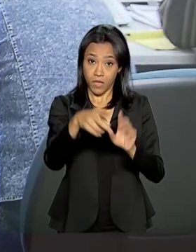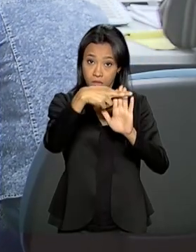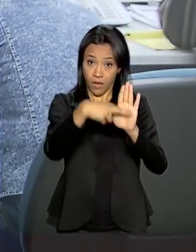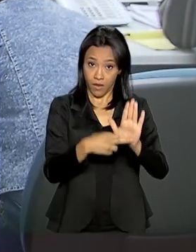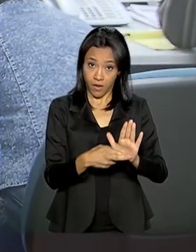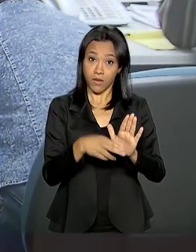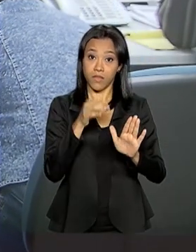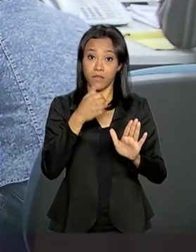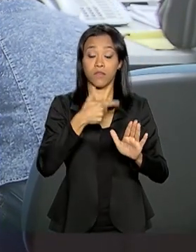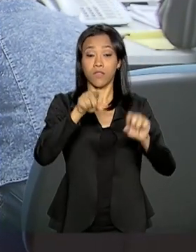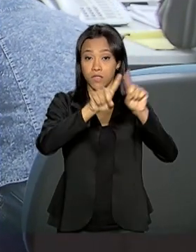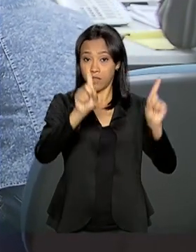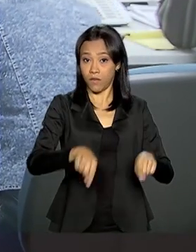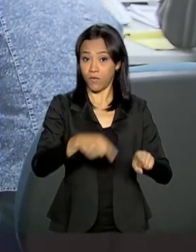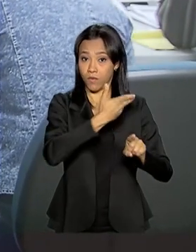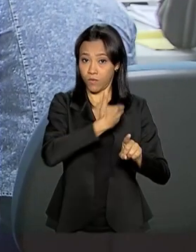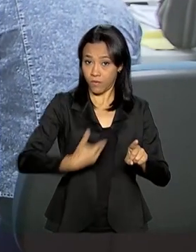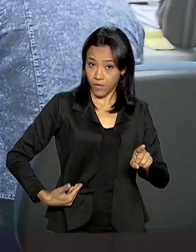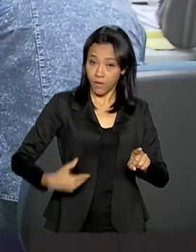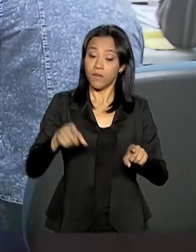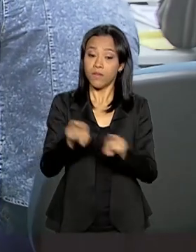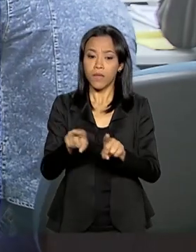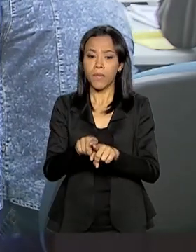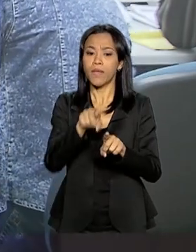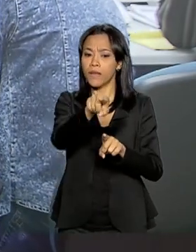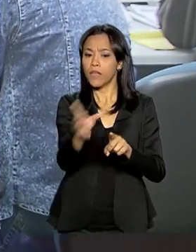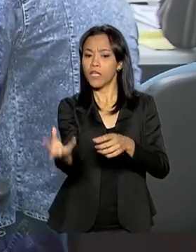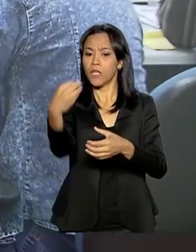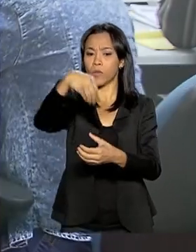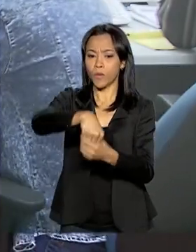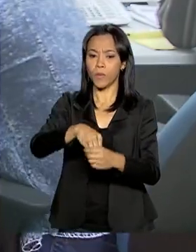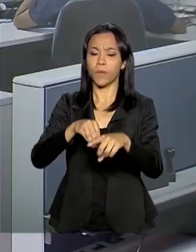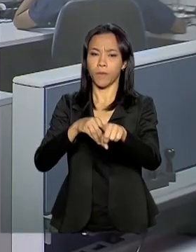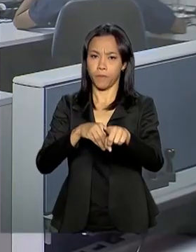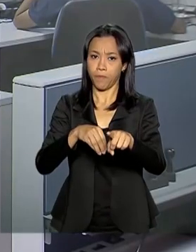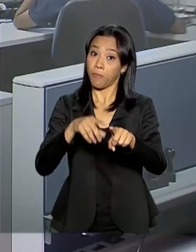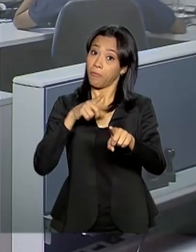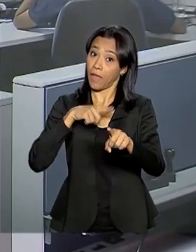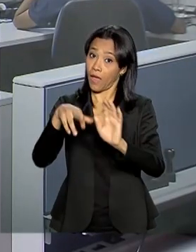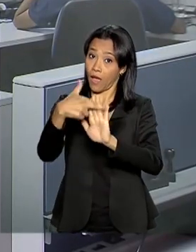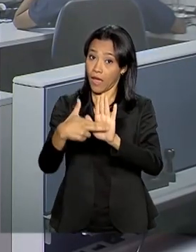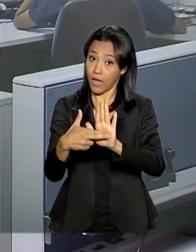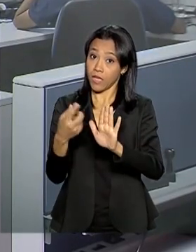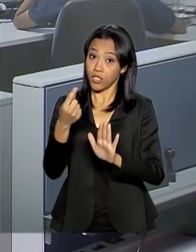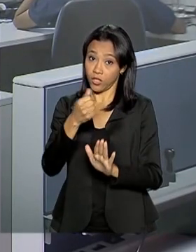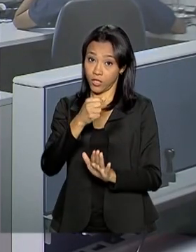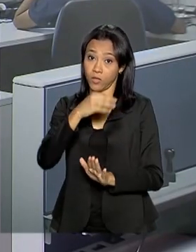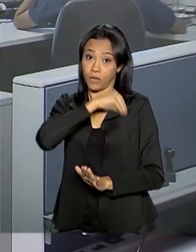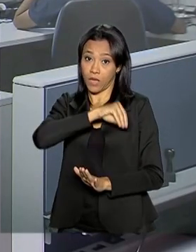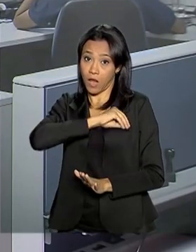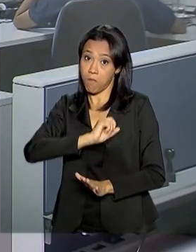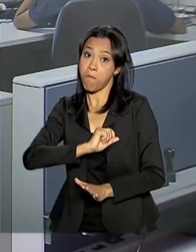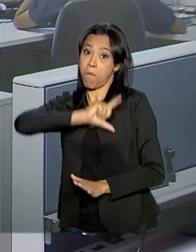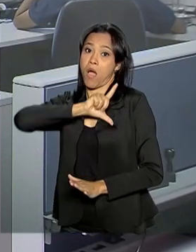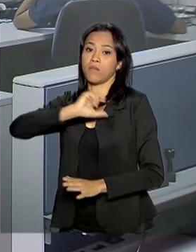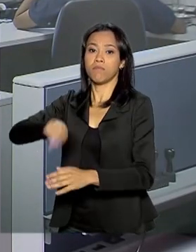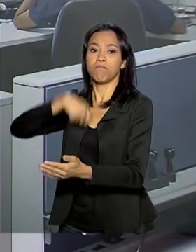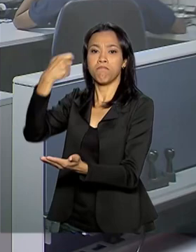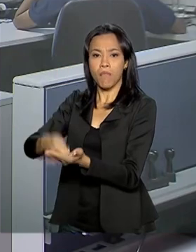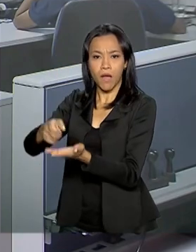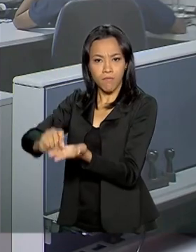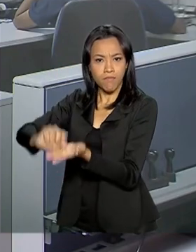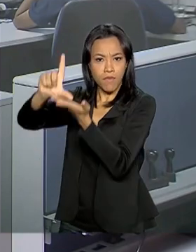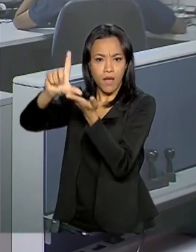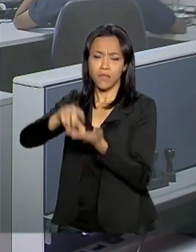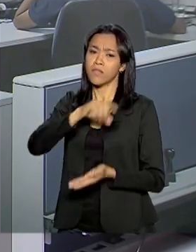Por isso, a nova Previdência também inclui esses trabalhadores. Vale a regra, quem ganha mais, paga mais. Quem ganha